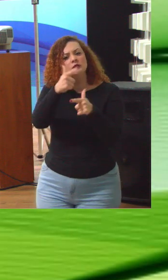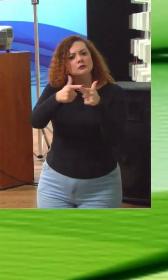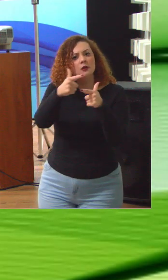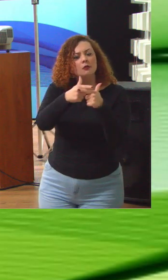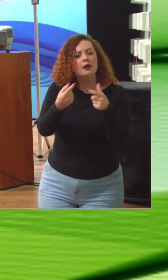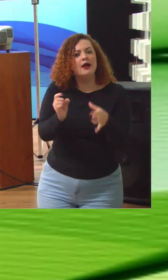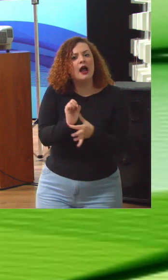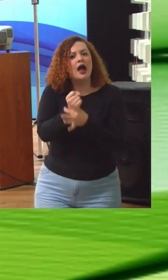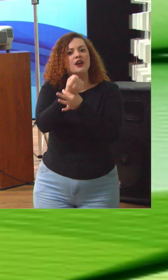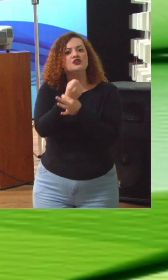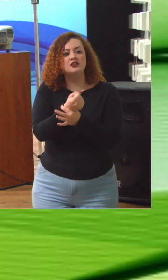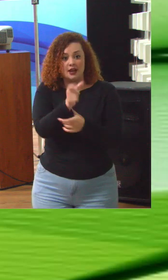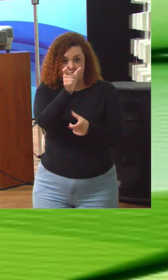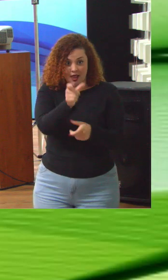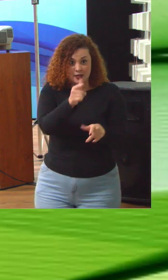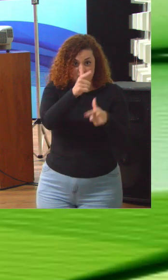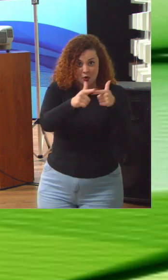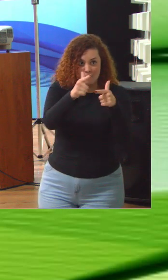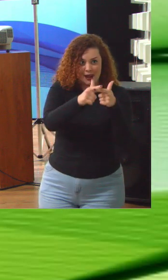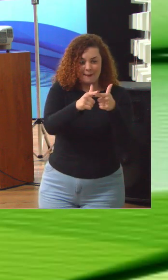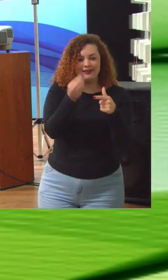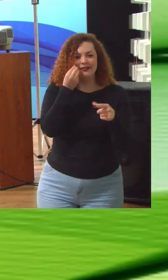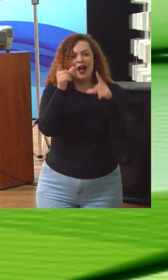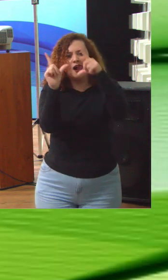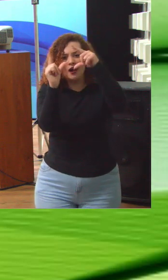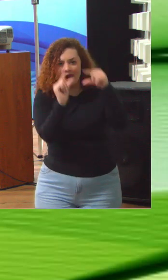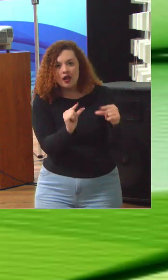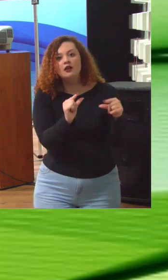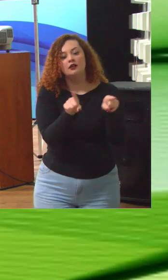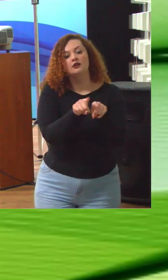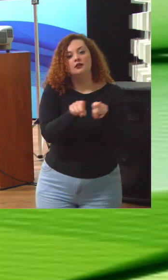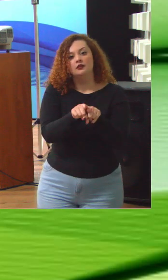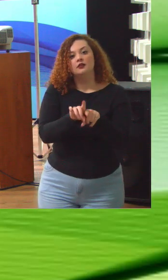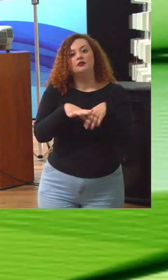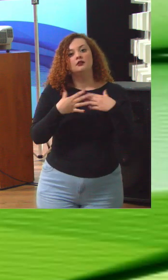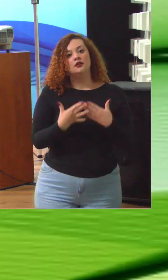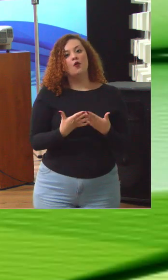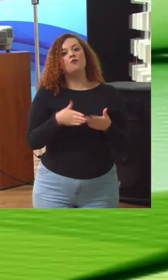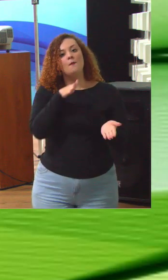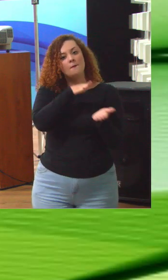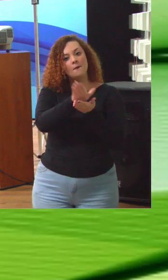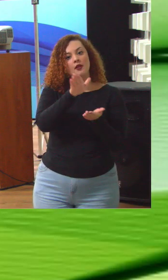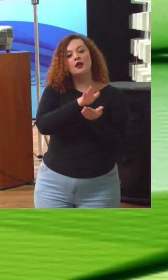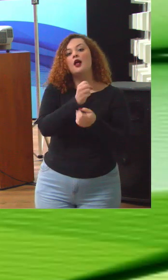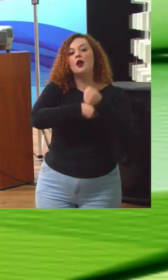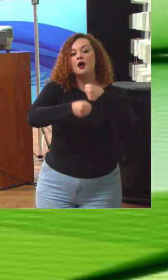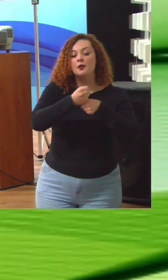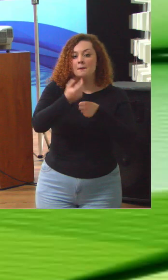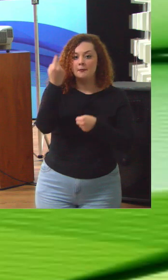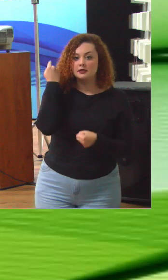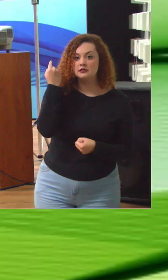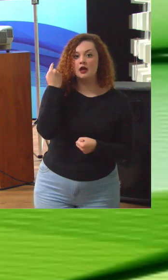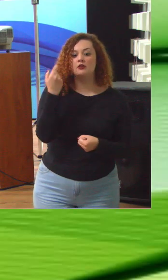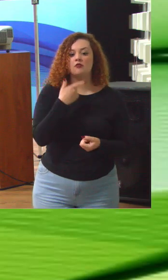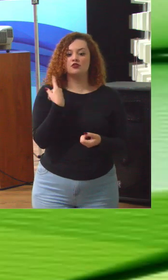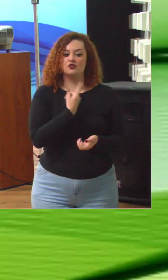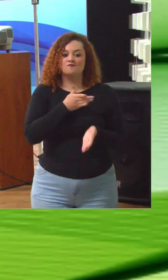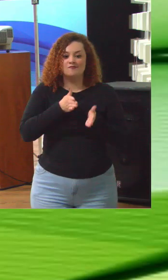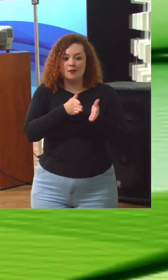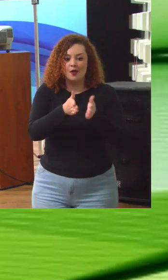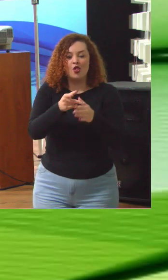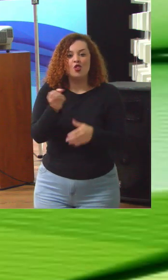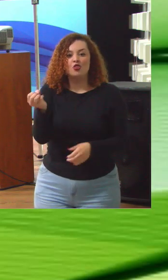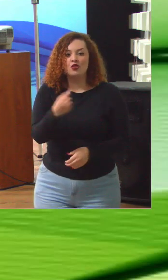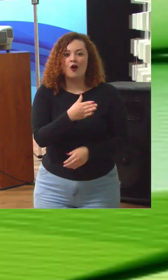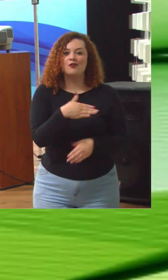garantir que esse problema seja mínimo na sua organização. Foi publicado no ano passado e agora nós estamos caminhando para novas